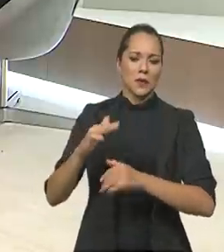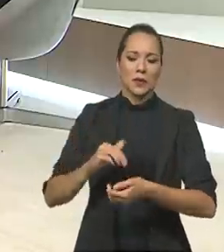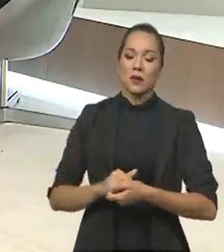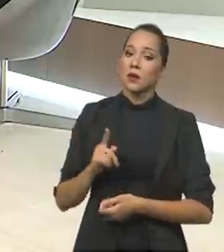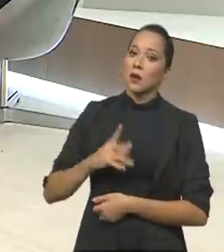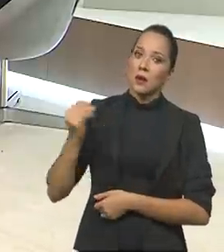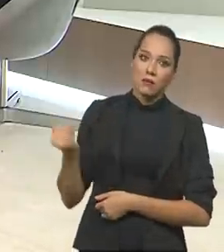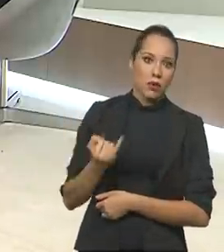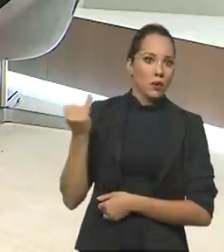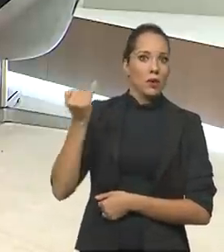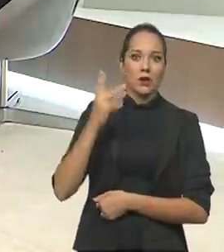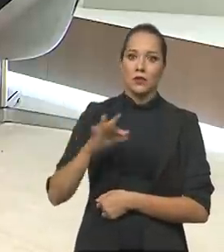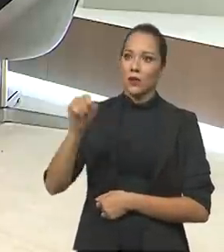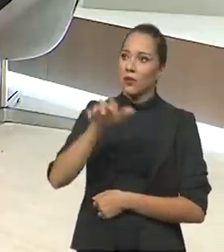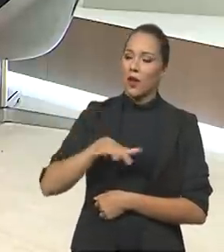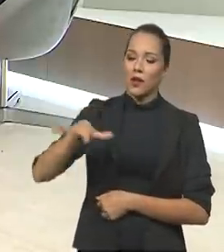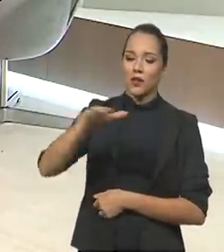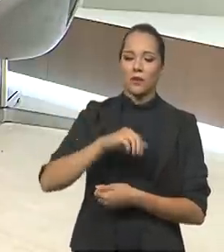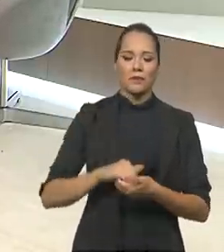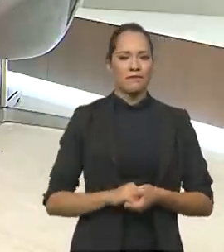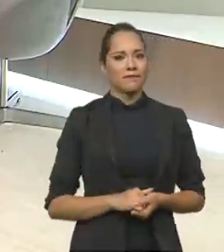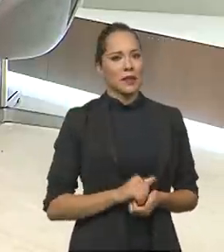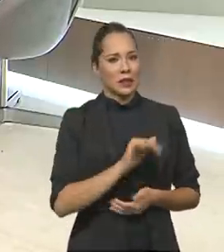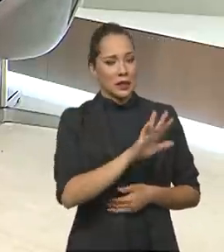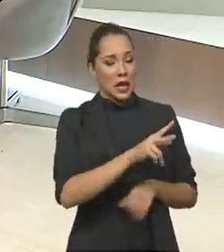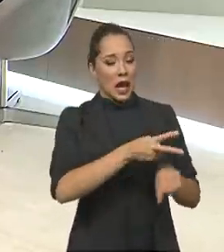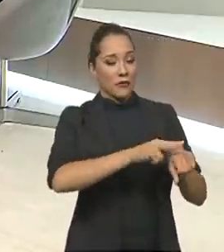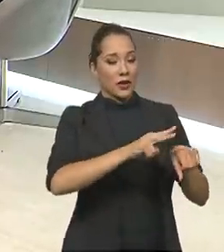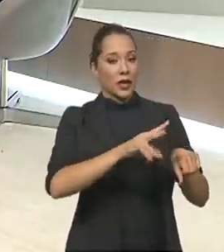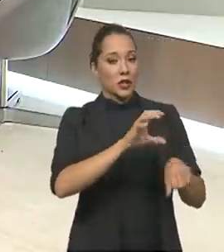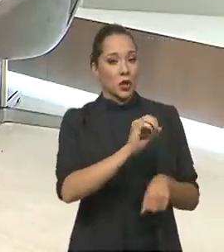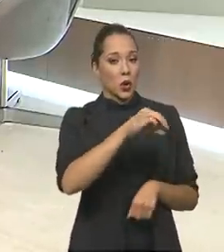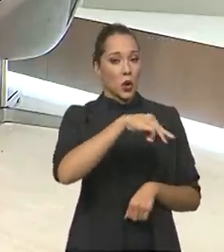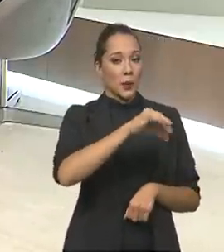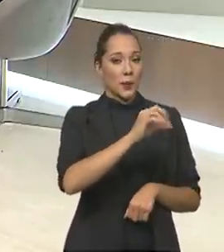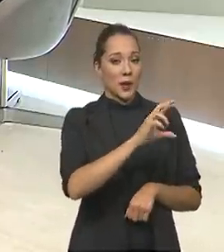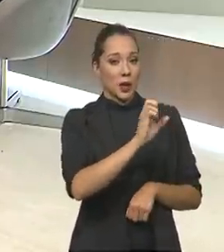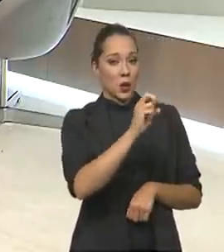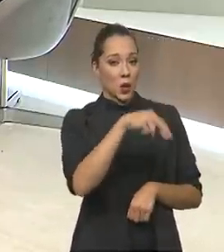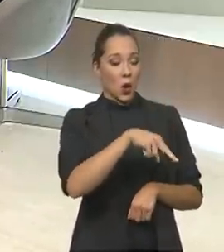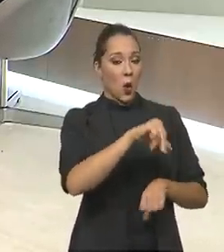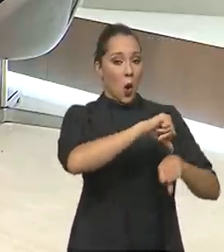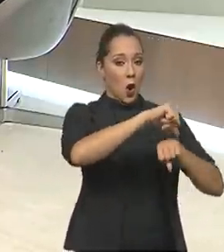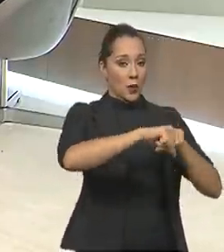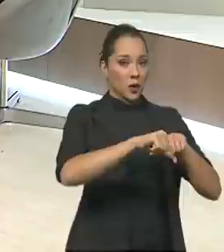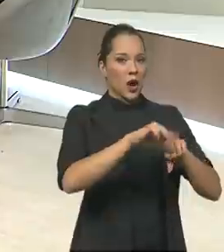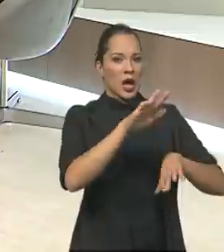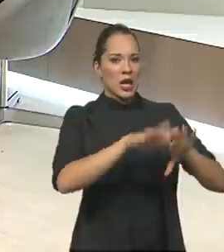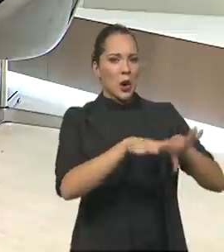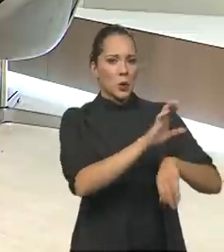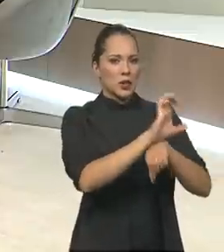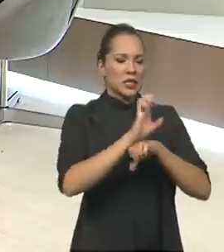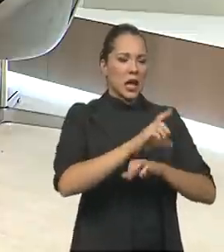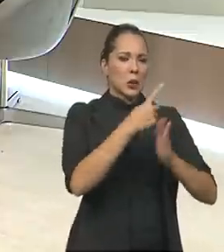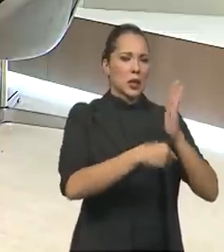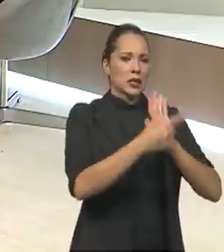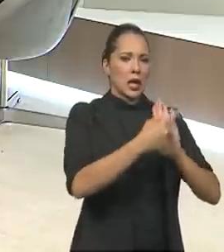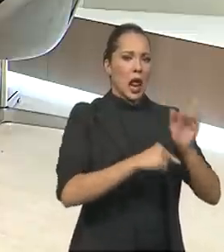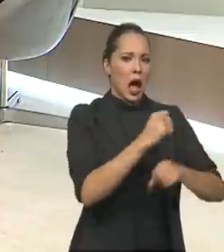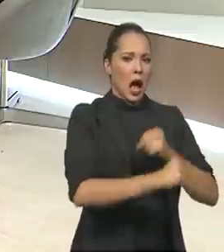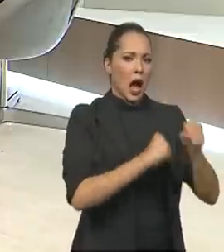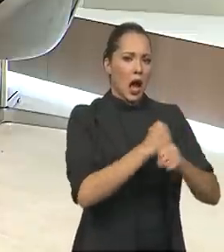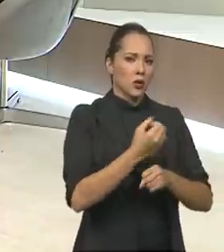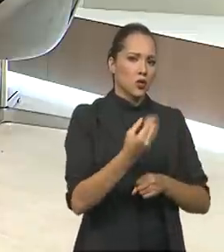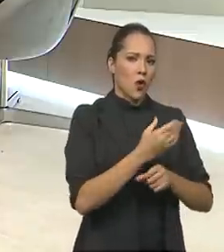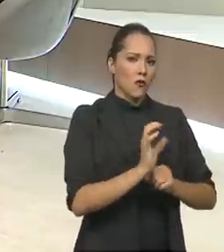importantíssimo para toda a região. A variante Ômicron e o fato de alguns estados do país cancelarem as festas de Ano Novo, de